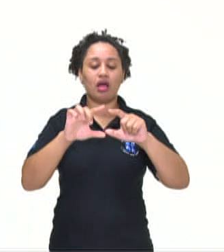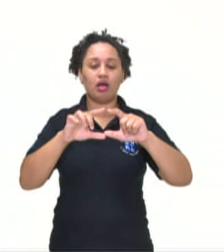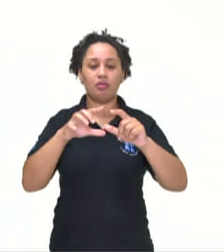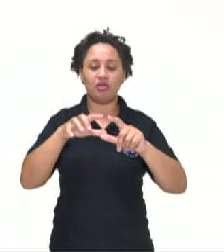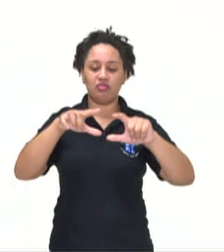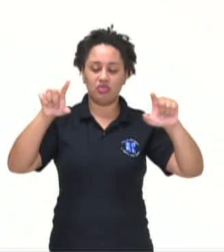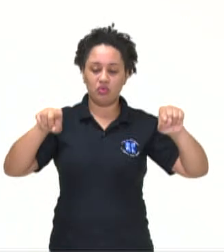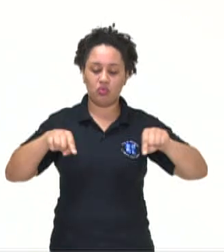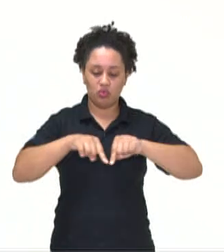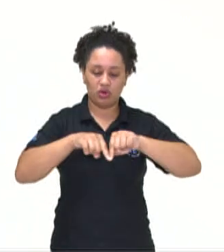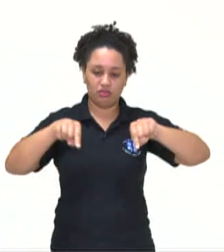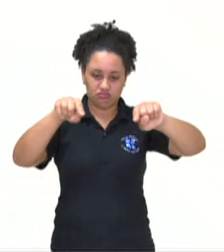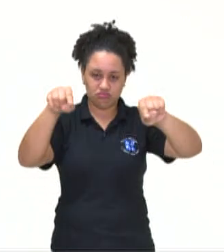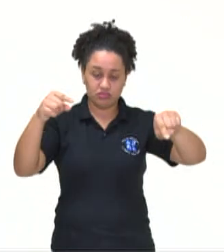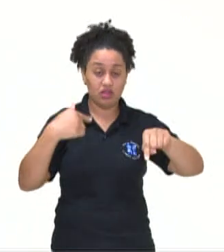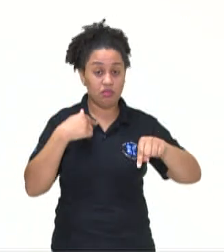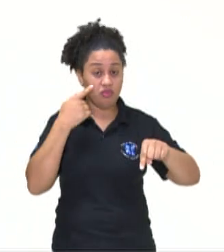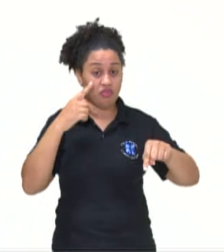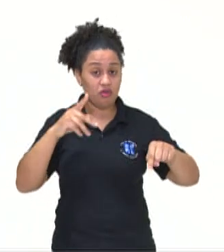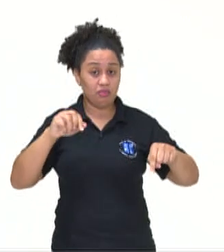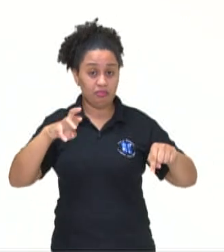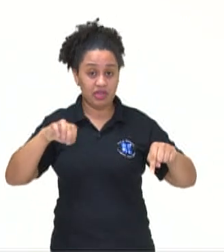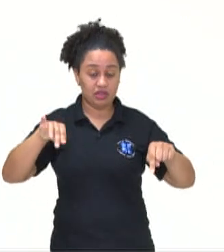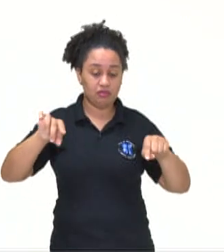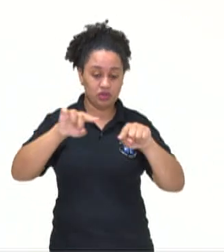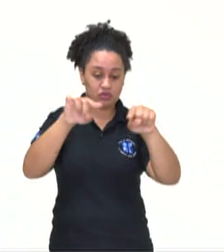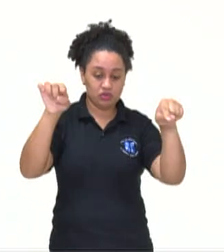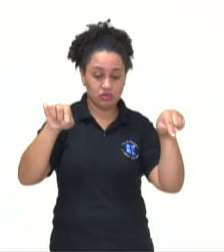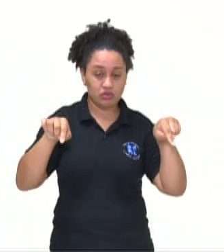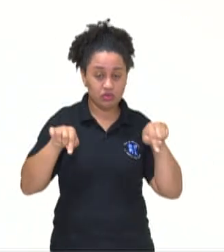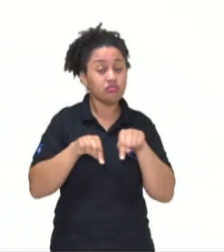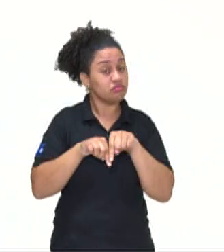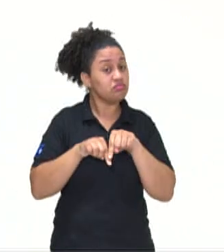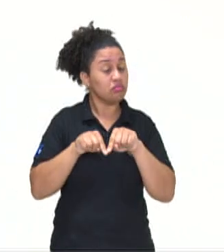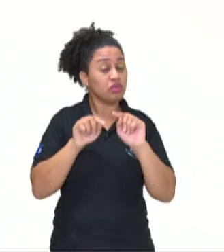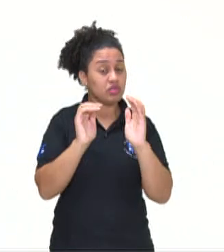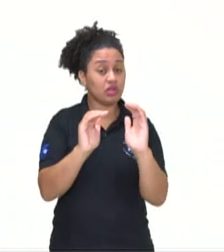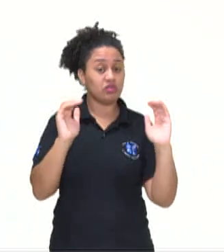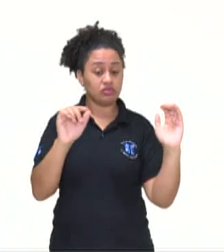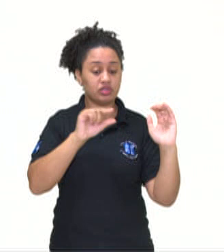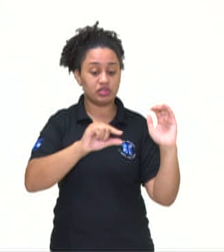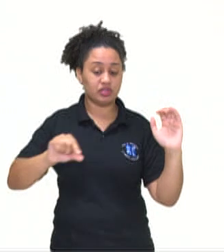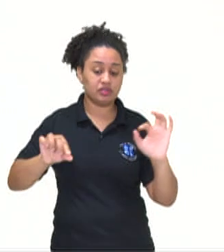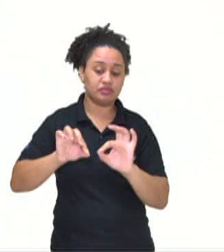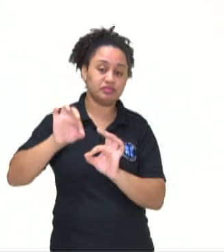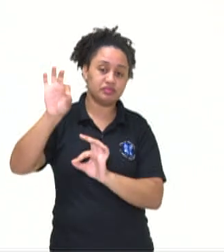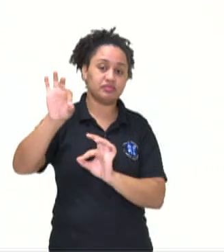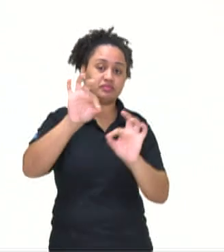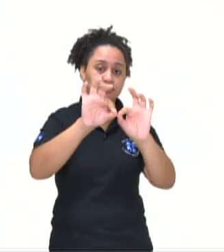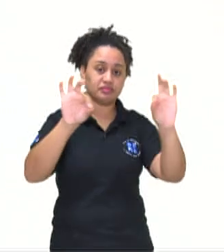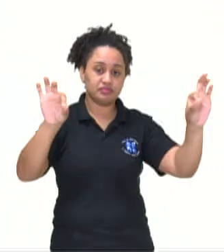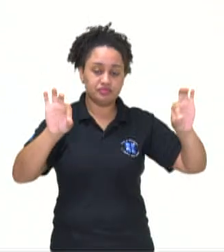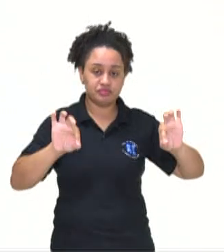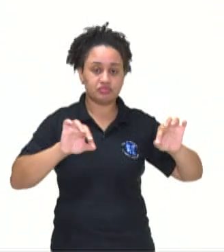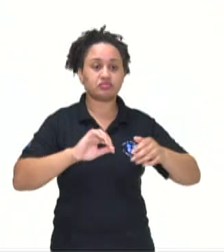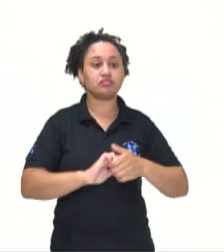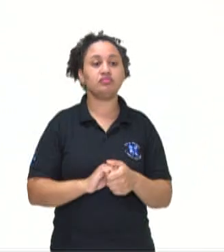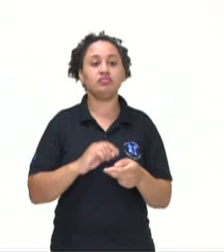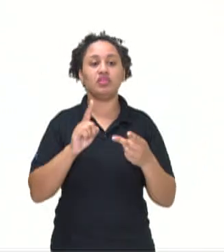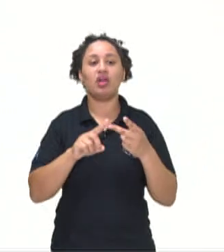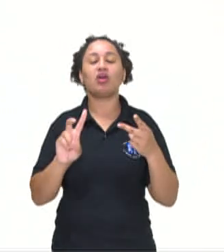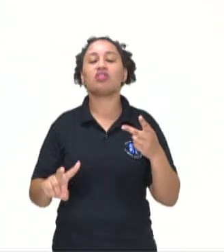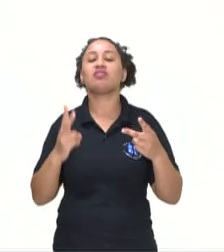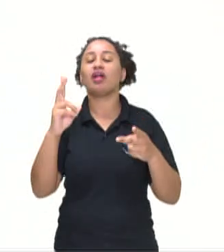figura plana, é a função das medidas dos seus lados, tá bom? O valor de uma